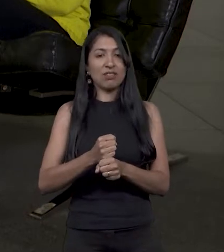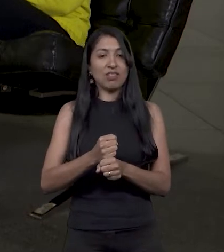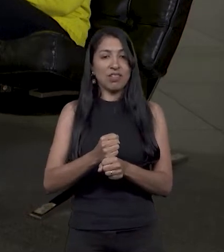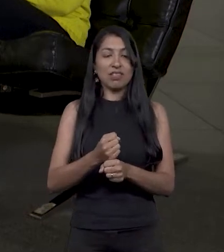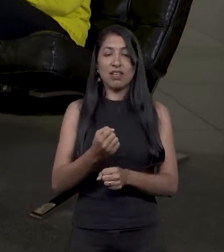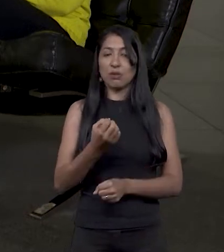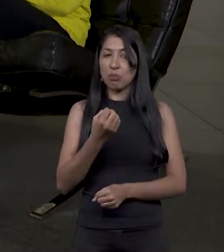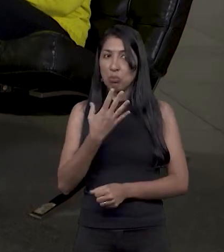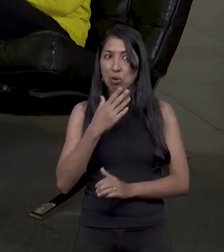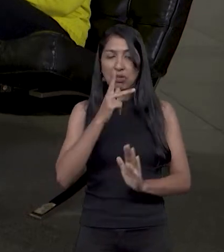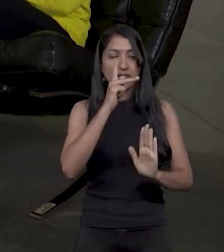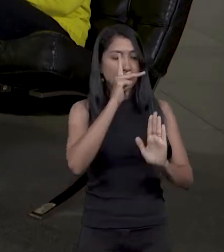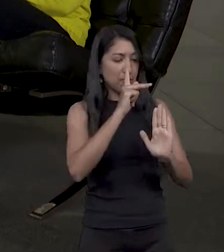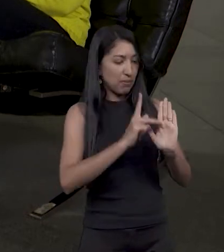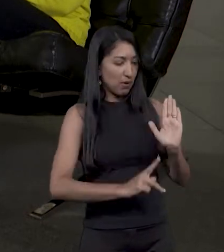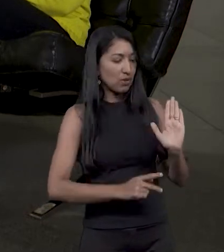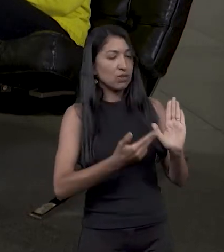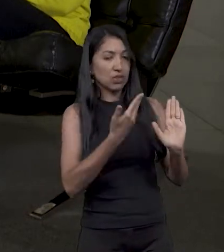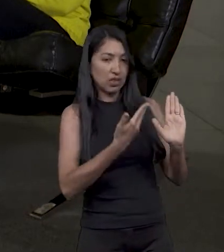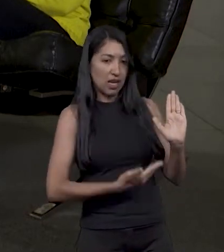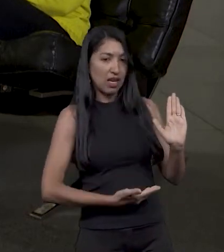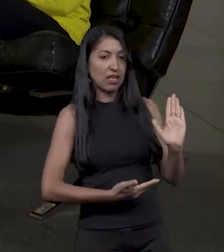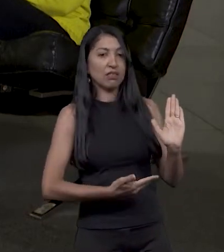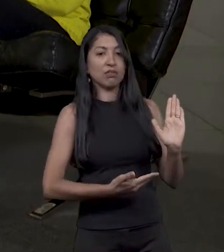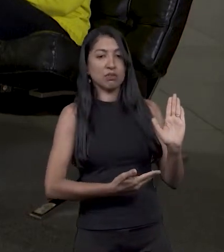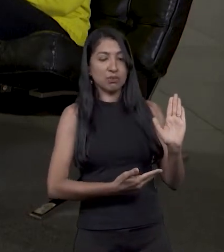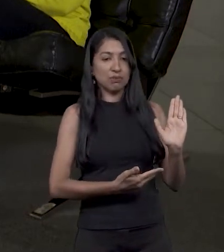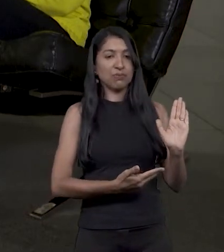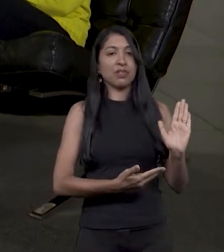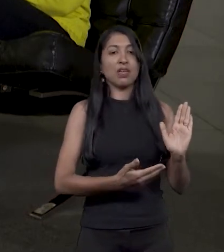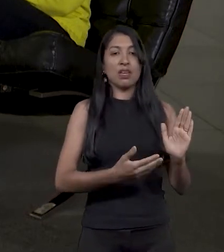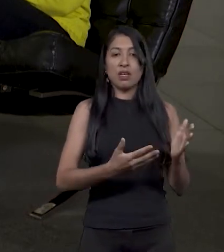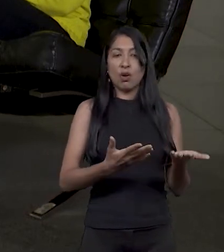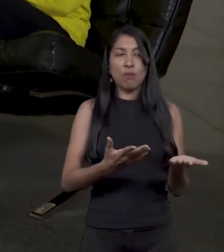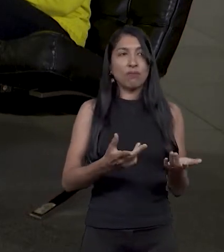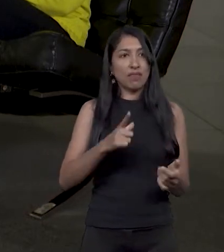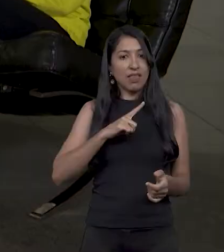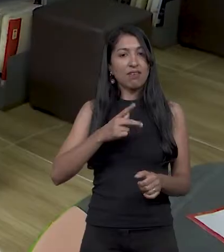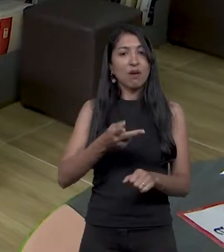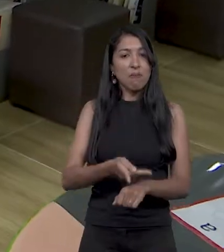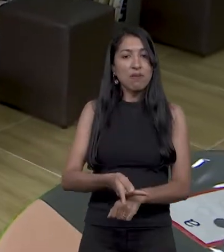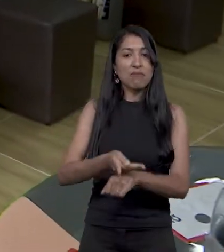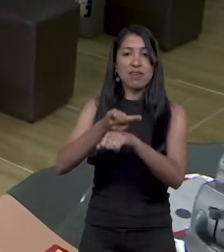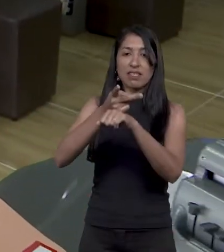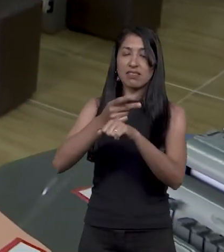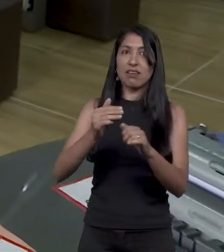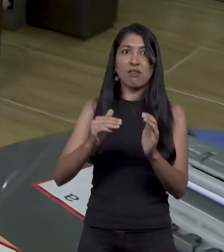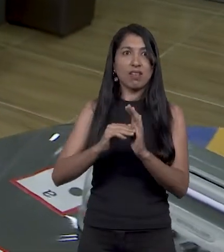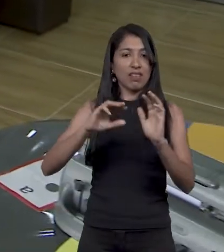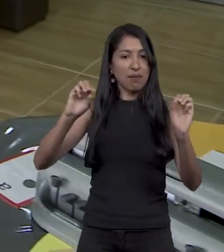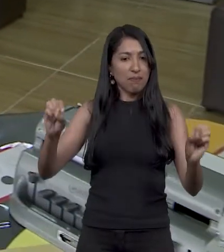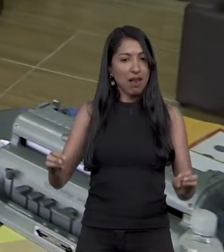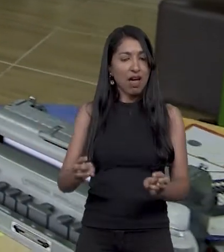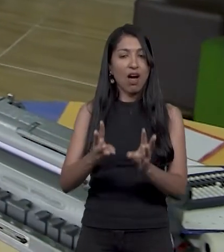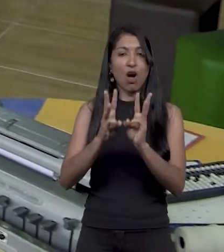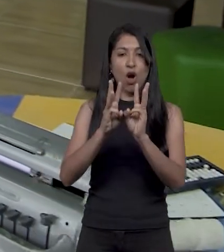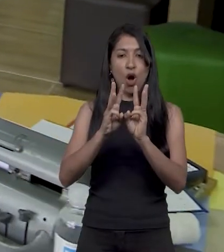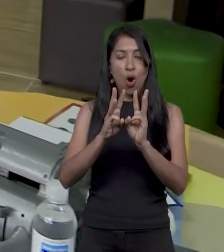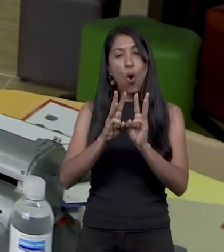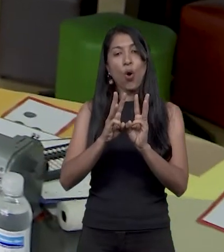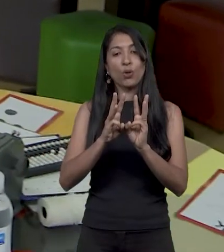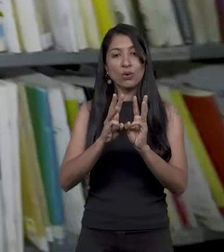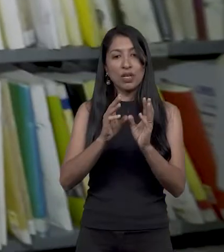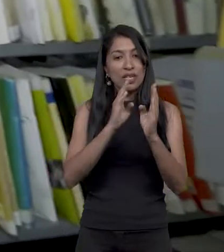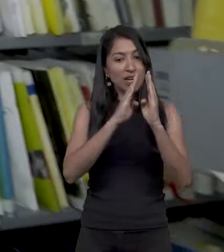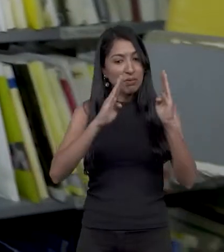a esse projeto, que aí o projeto foi para o mundo, começou a ser premiado até pela ONU e a biblioteca